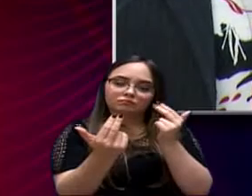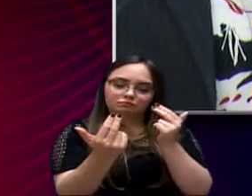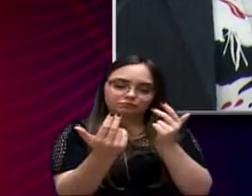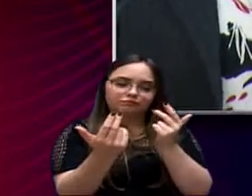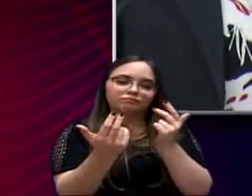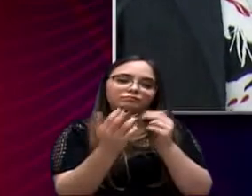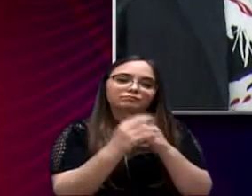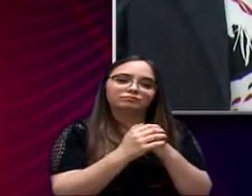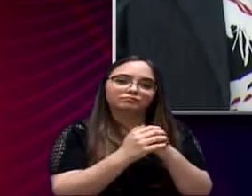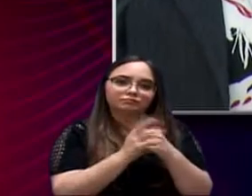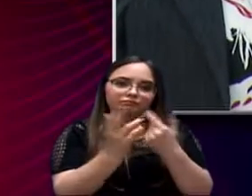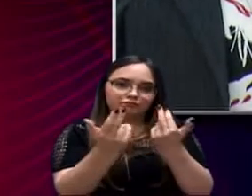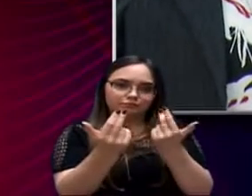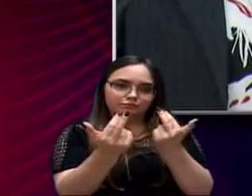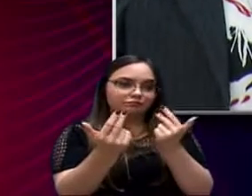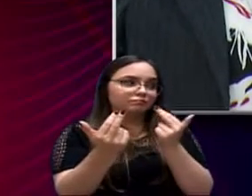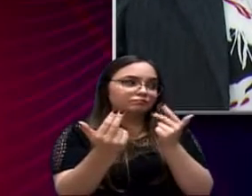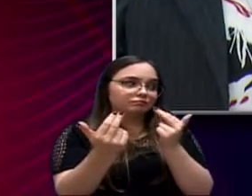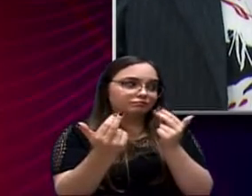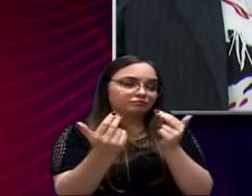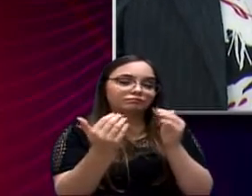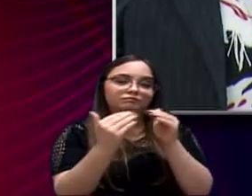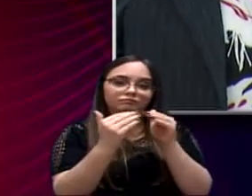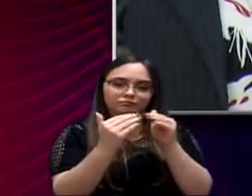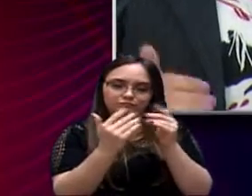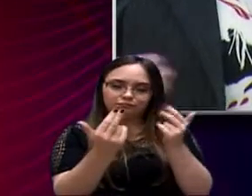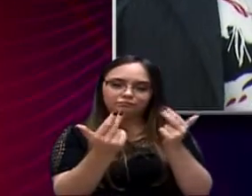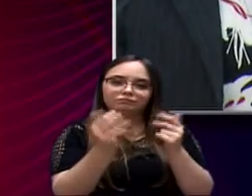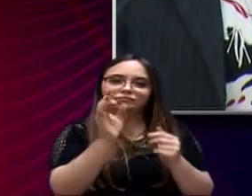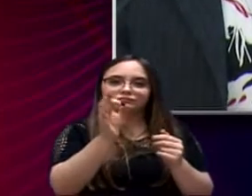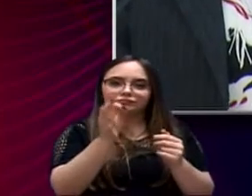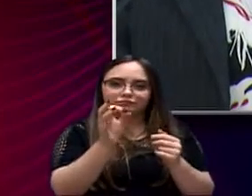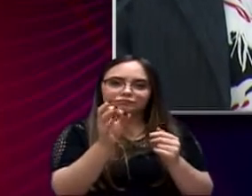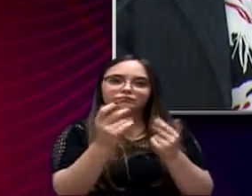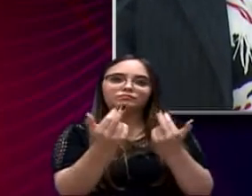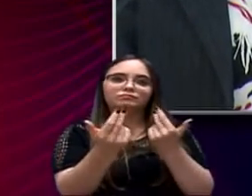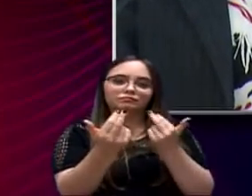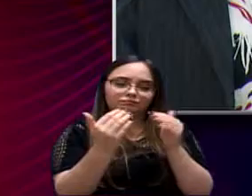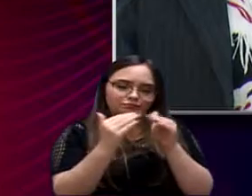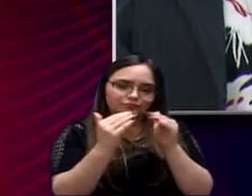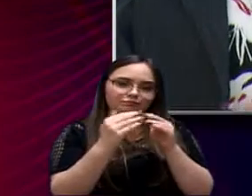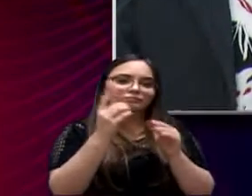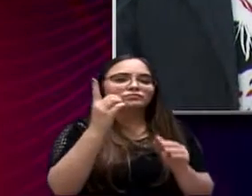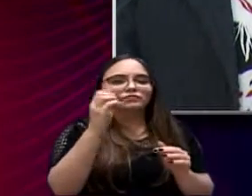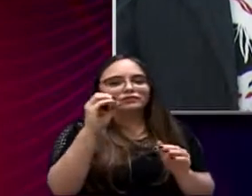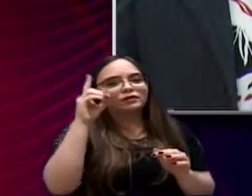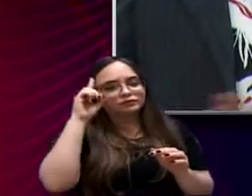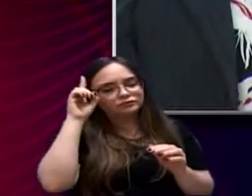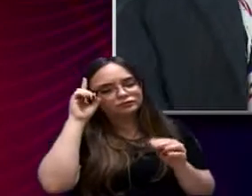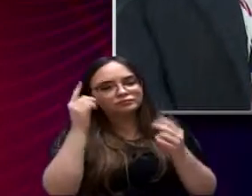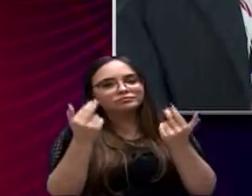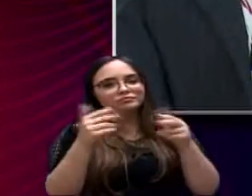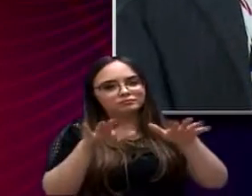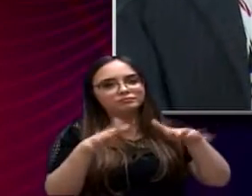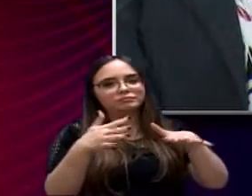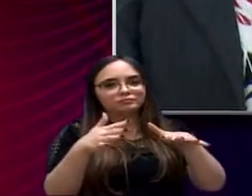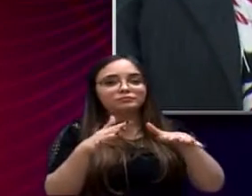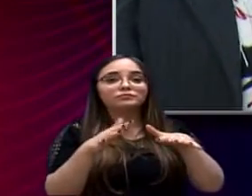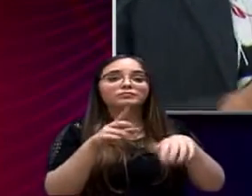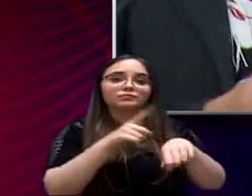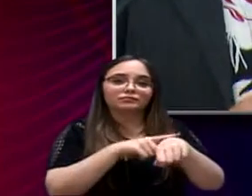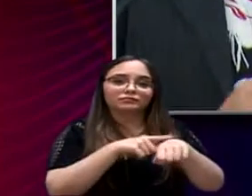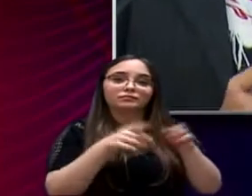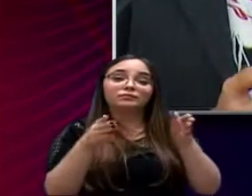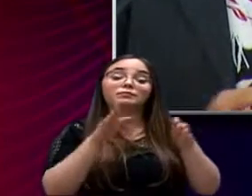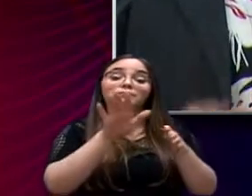para as calendas, como diria o ex-vereador daqui que é douto na área jurídica. Teoricamente, teoricamente, seria esse tempo.